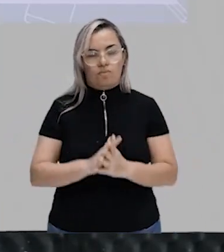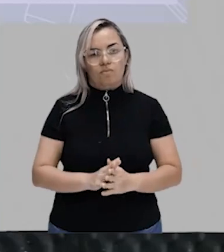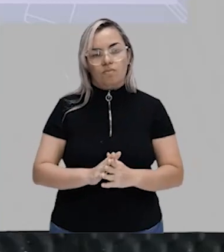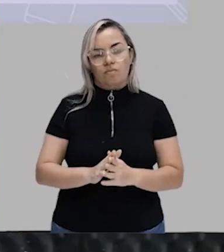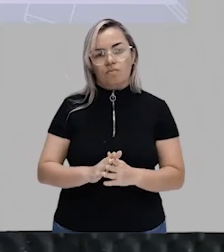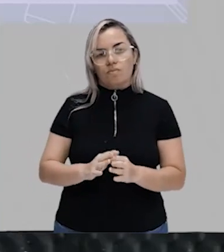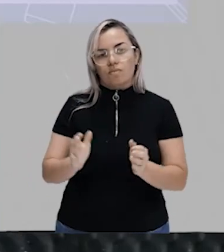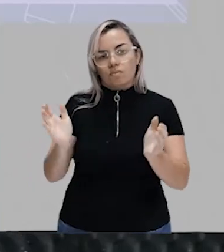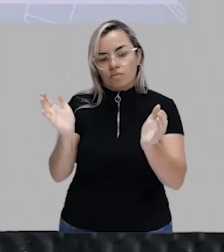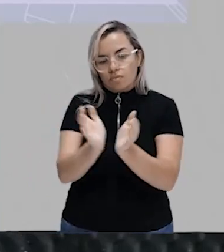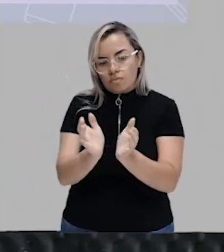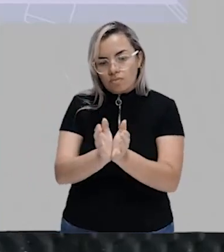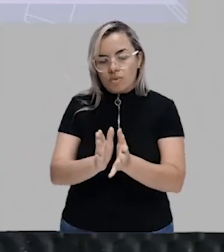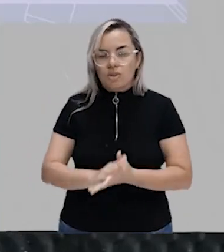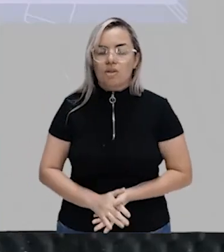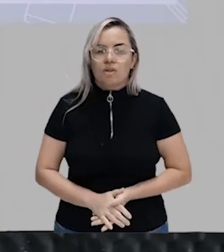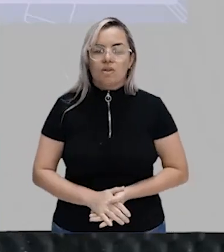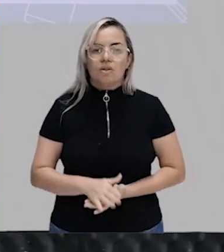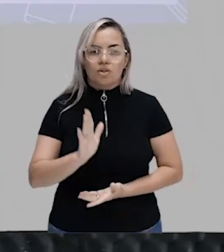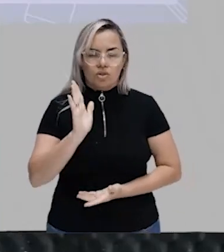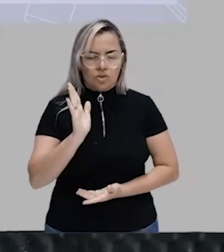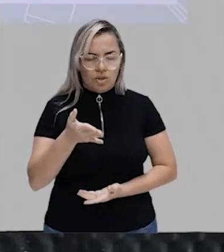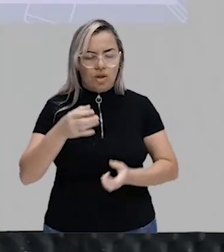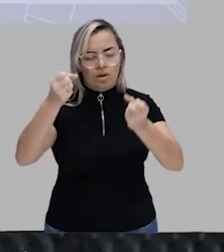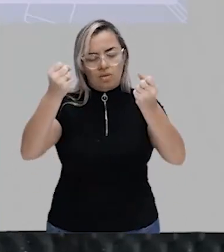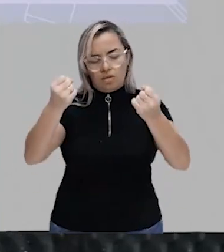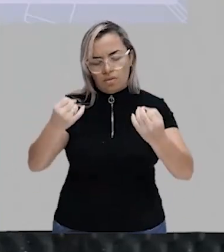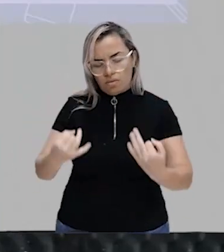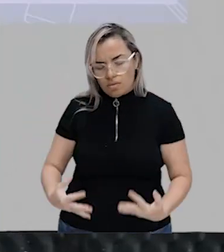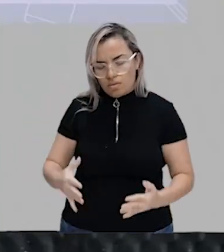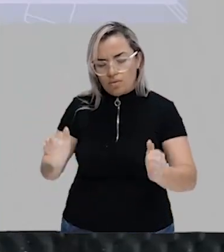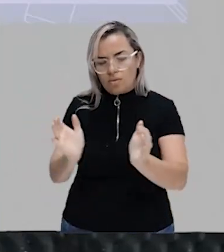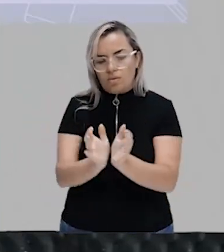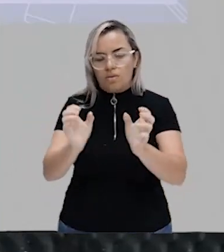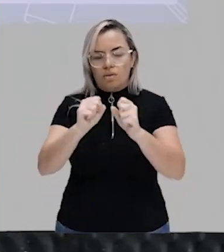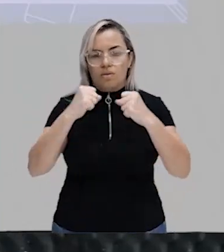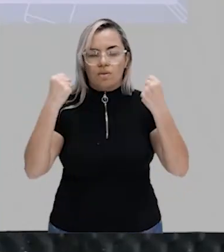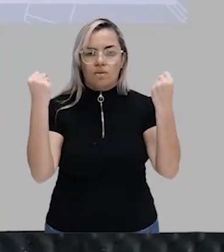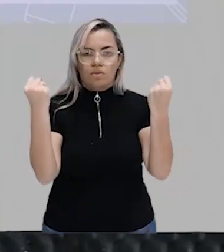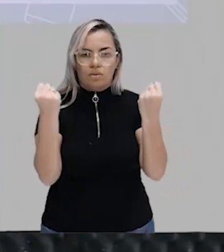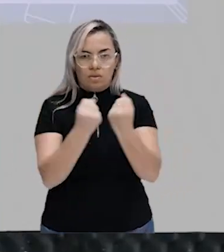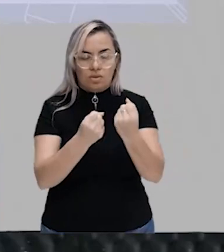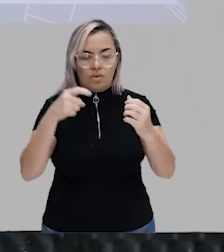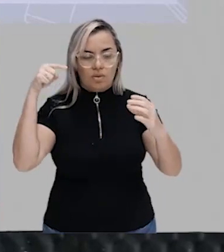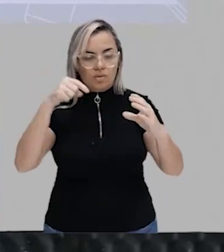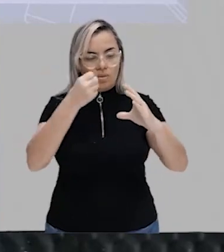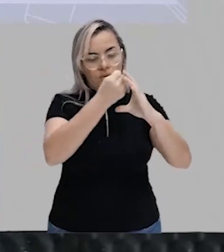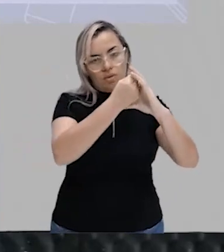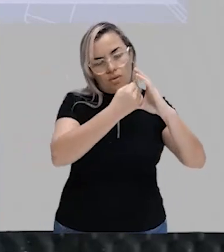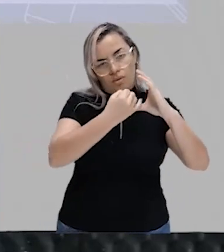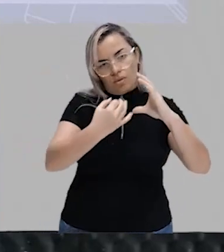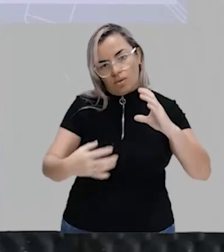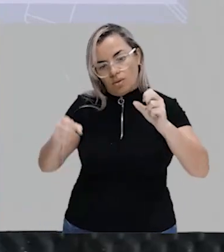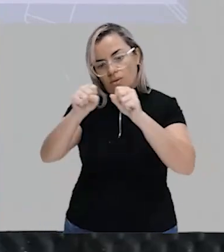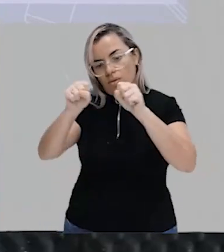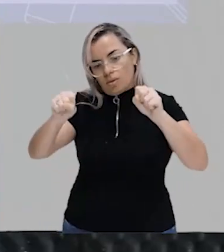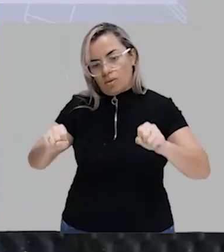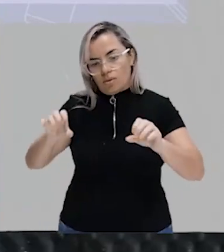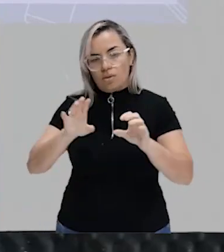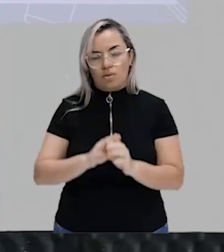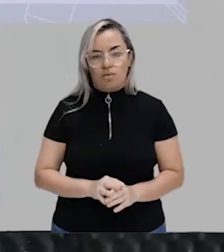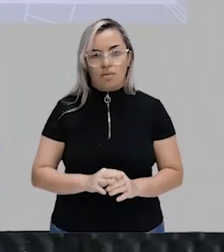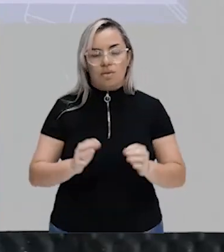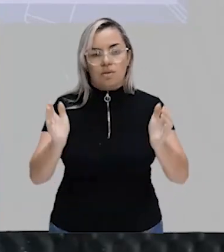classes. A gente está falando sobre classes sociais e uma das características do sistema de classes